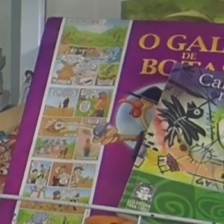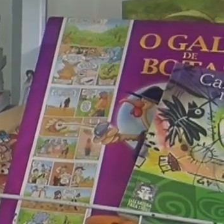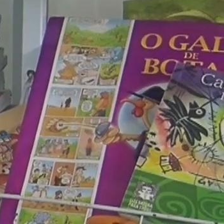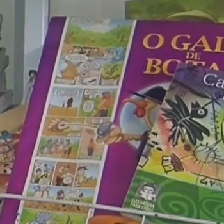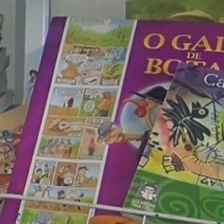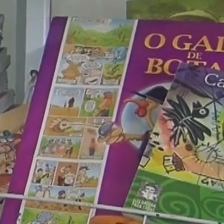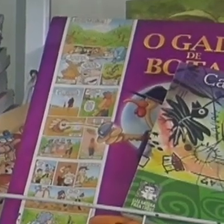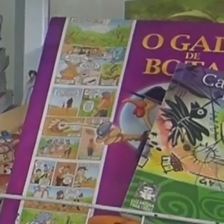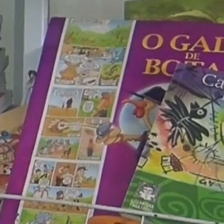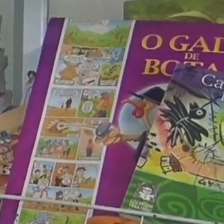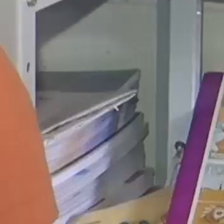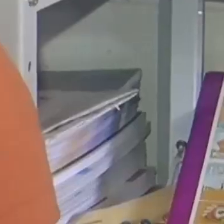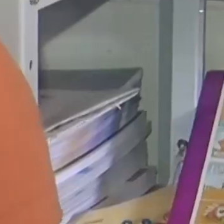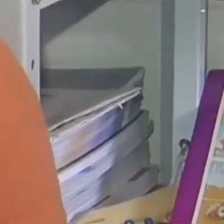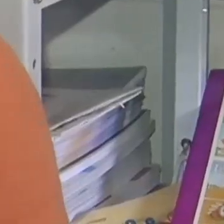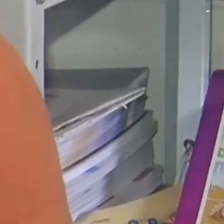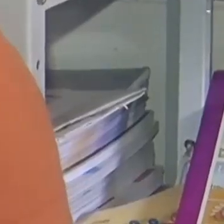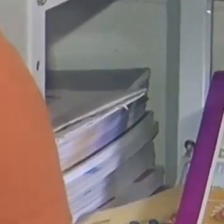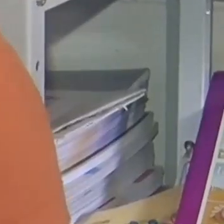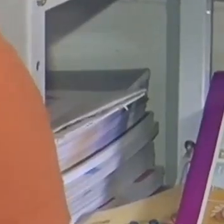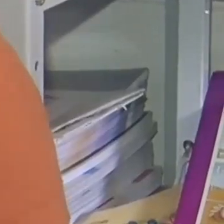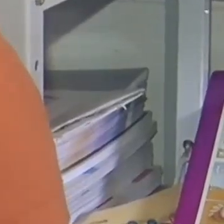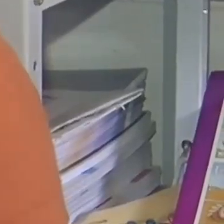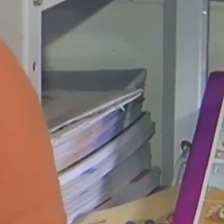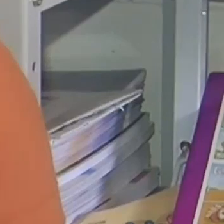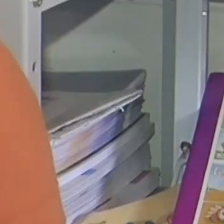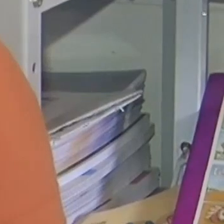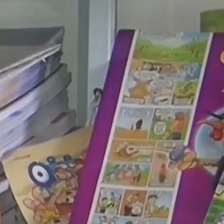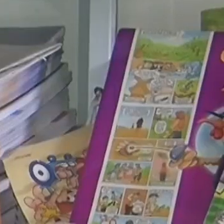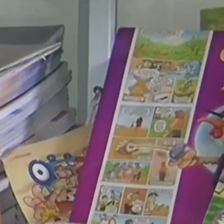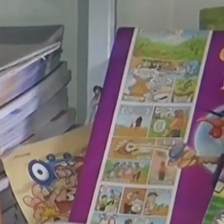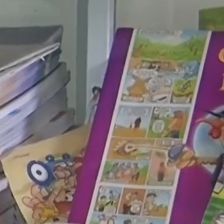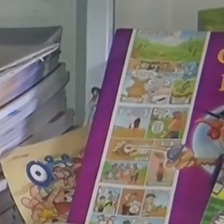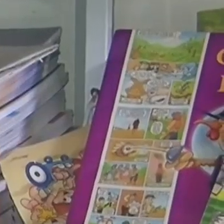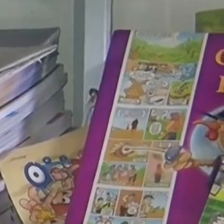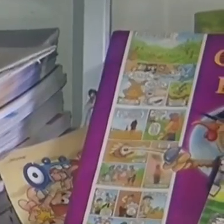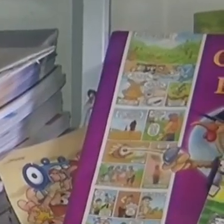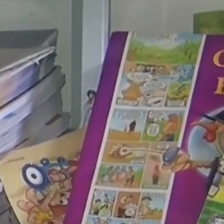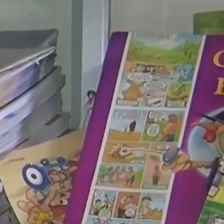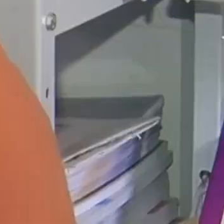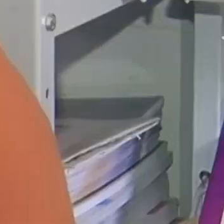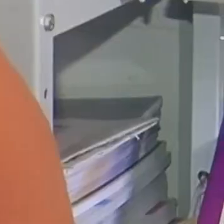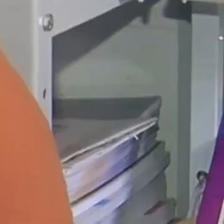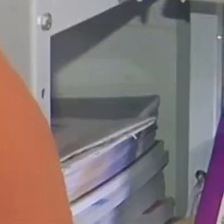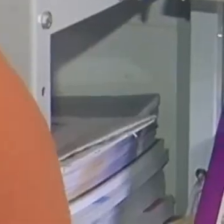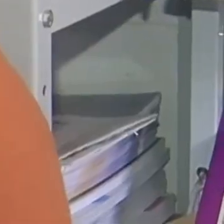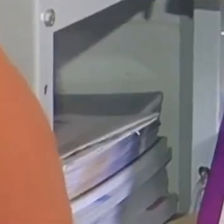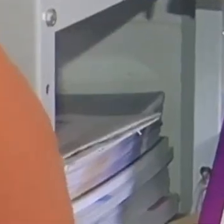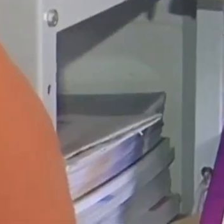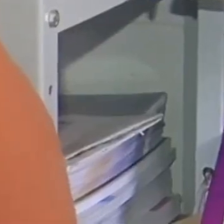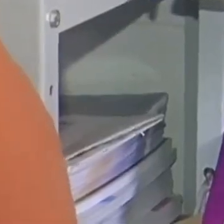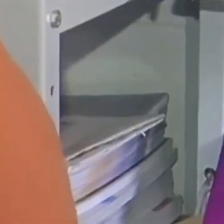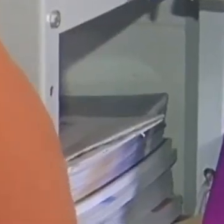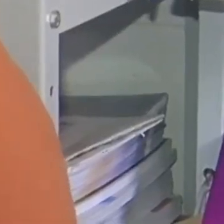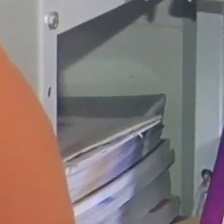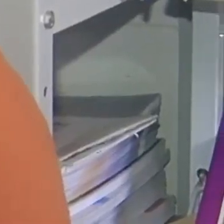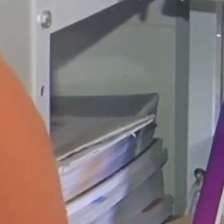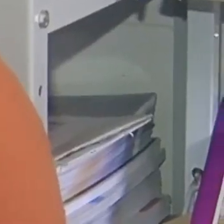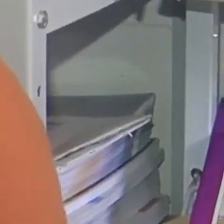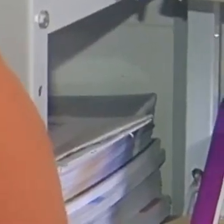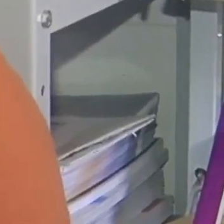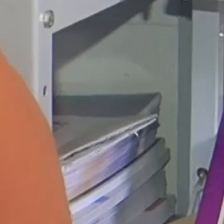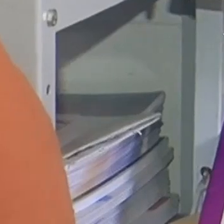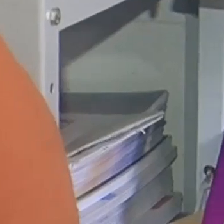Trabalhando leituras diárias com projetos interdisciplinares, projetos voltados para a leitura. A matemática, eles utilizam muitos